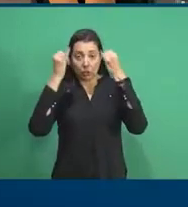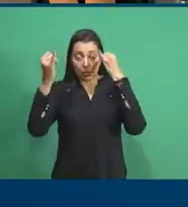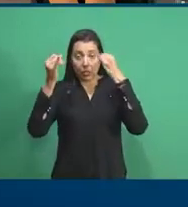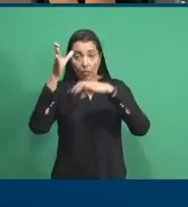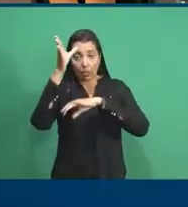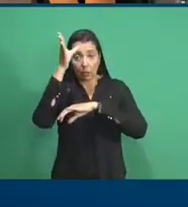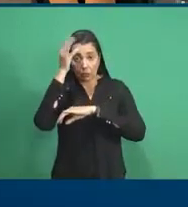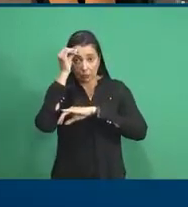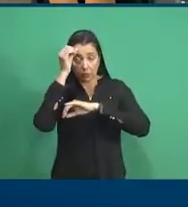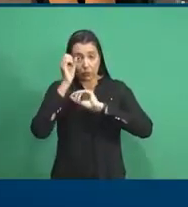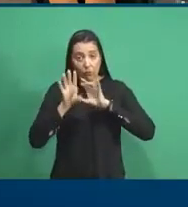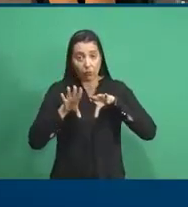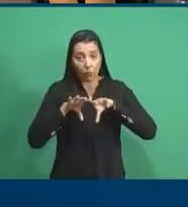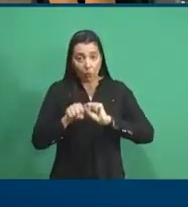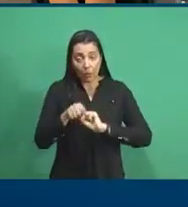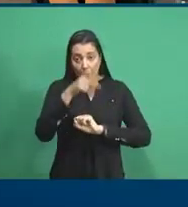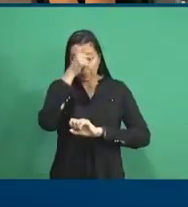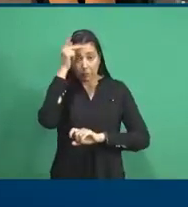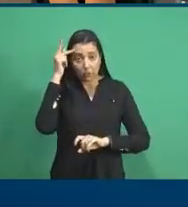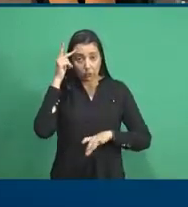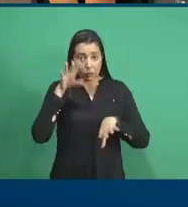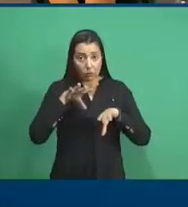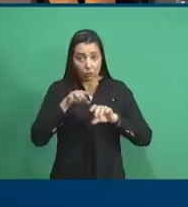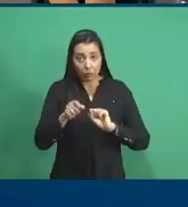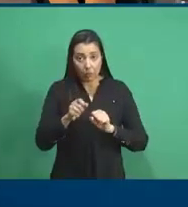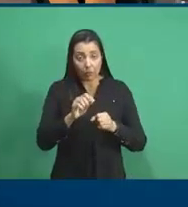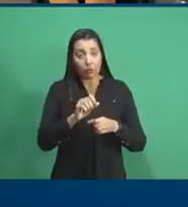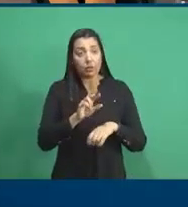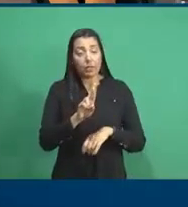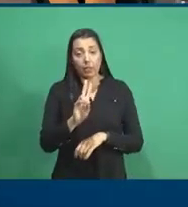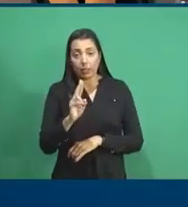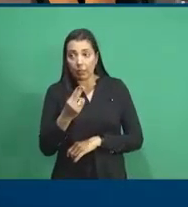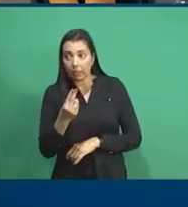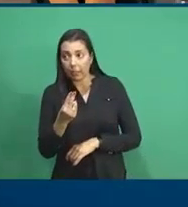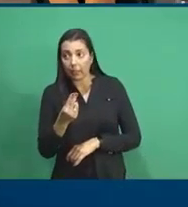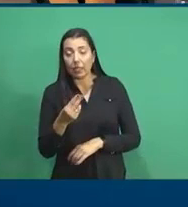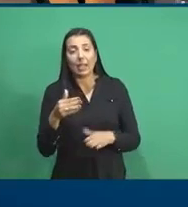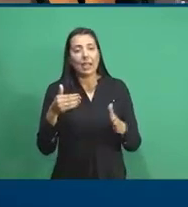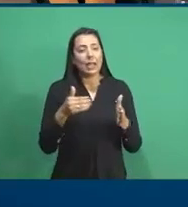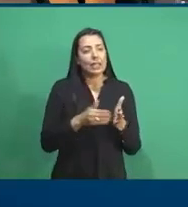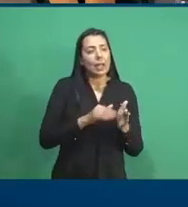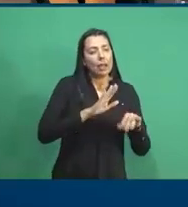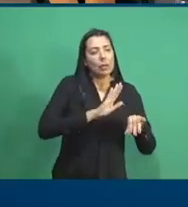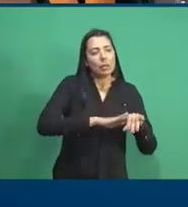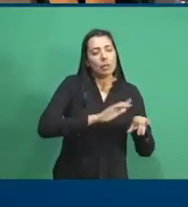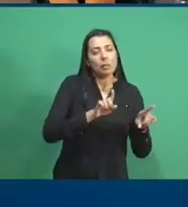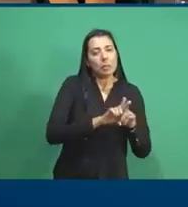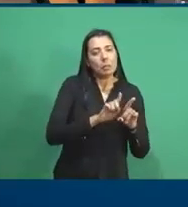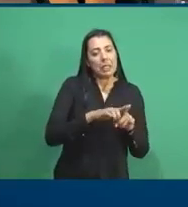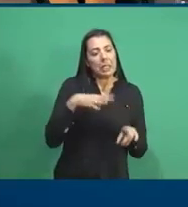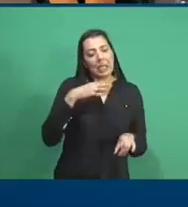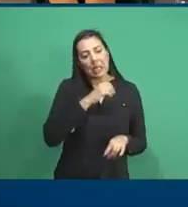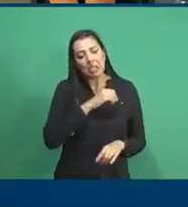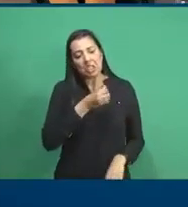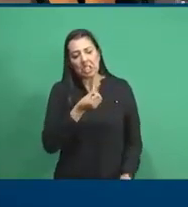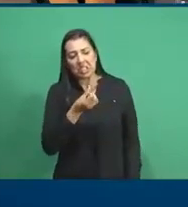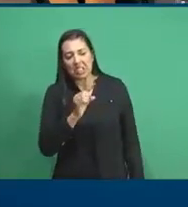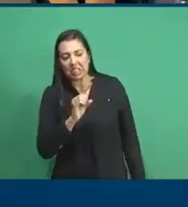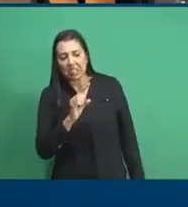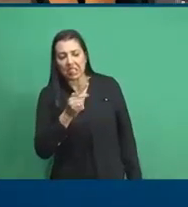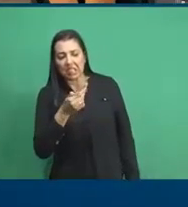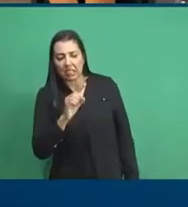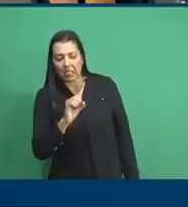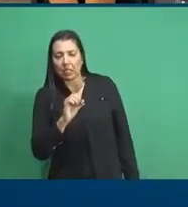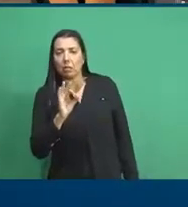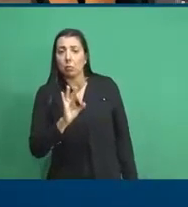conhecimento, formando pessoas, formando recursos humanos, que até um certo ponto, pelo menos em torno de 60%, 70%,